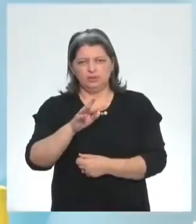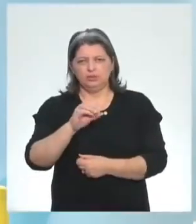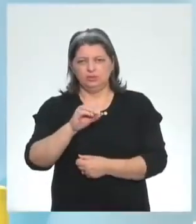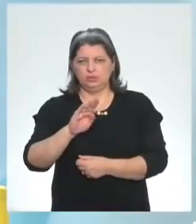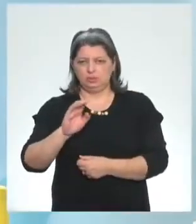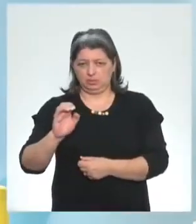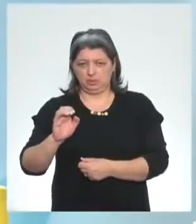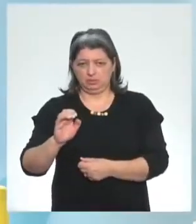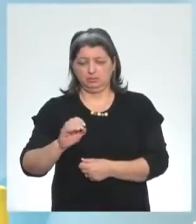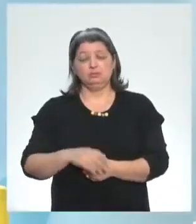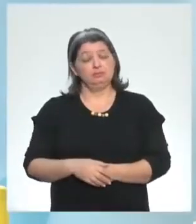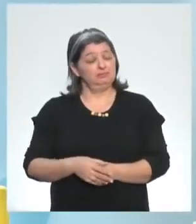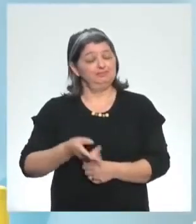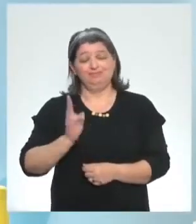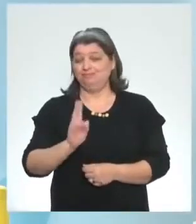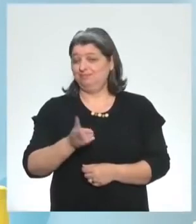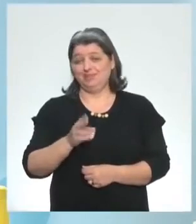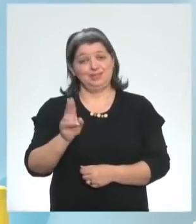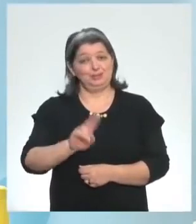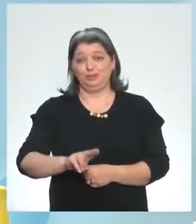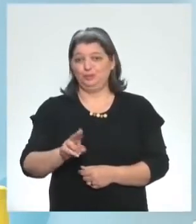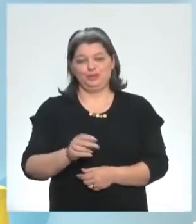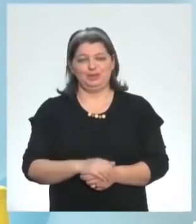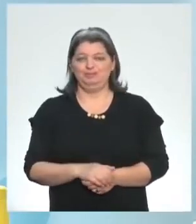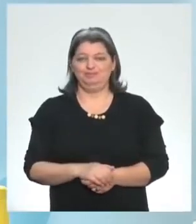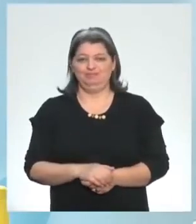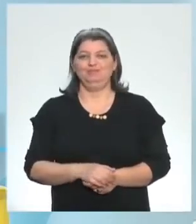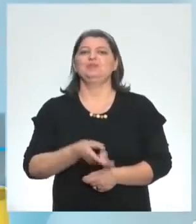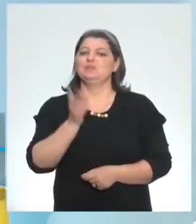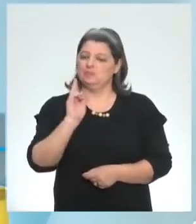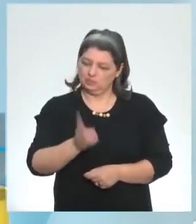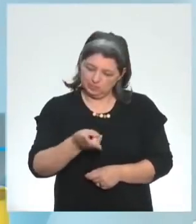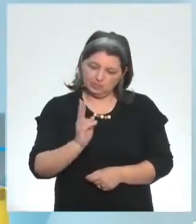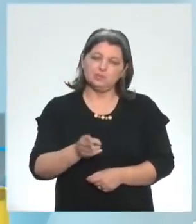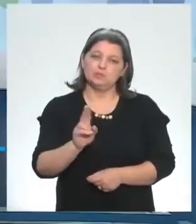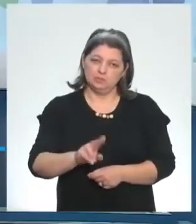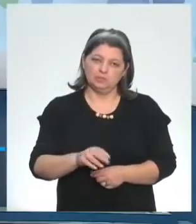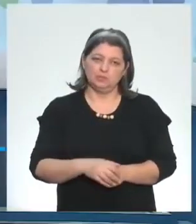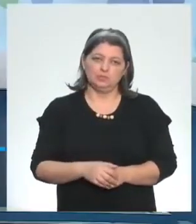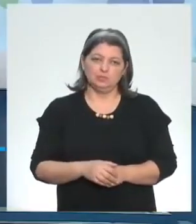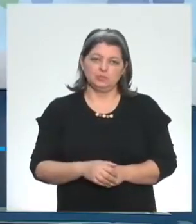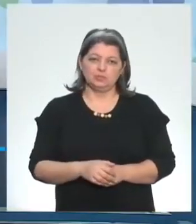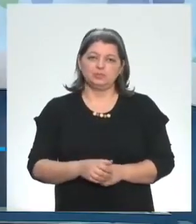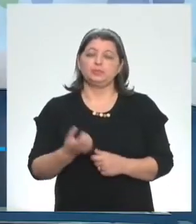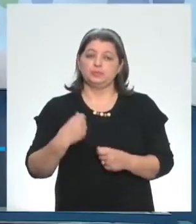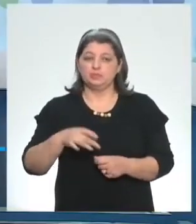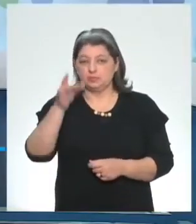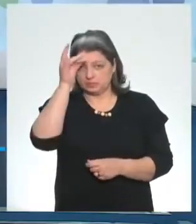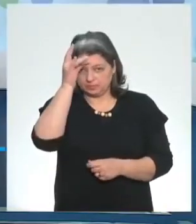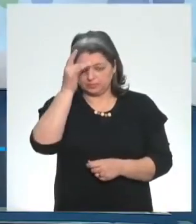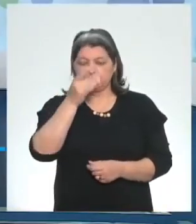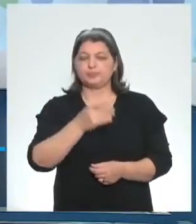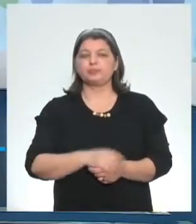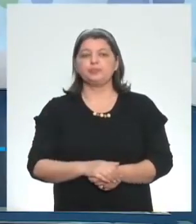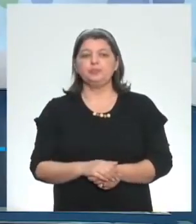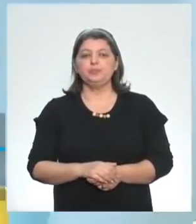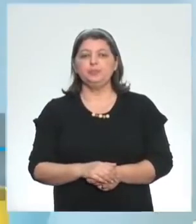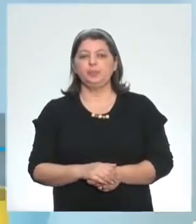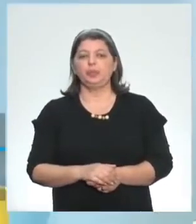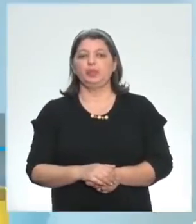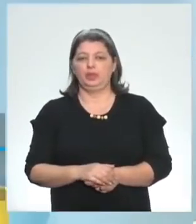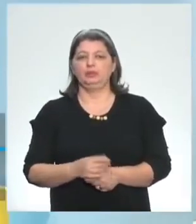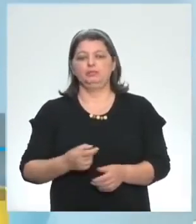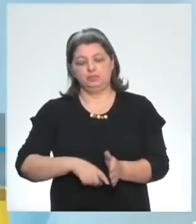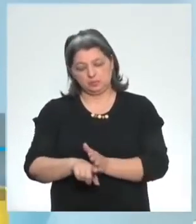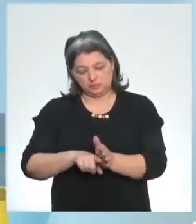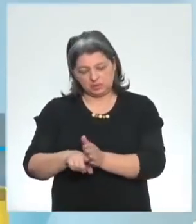resto da vida ok ele aparece no momento em todos os momentos o verbo to be tá ali então se eu não sei ainda tá na hora de correr atrás dele né corre atrás do